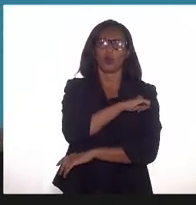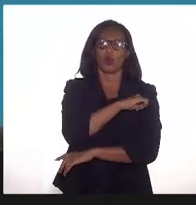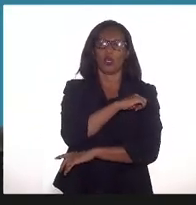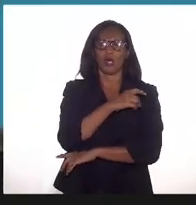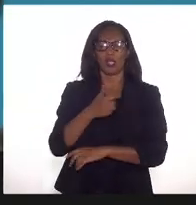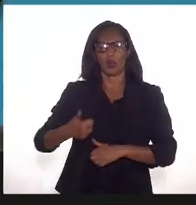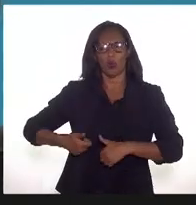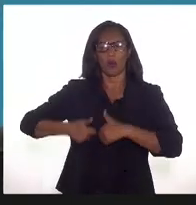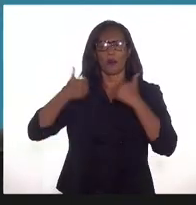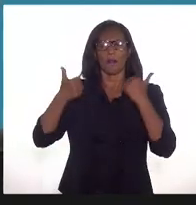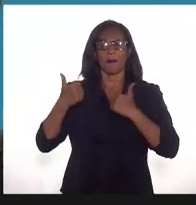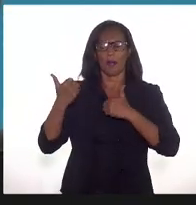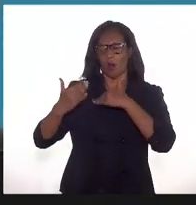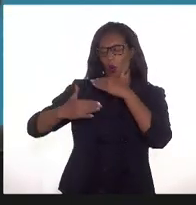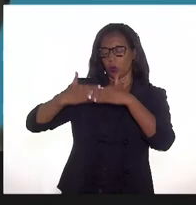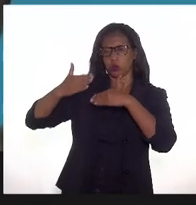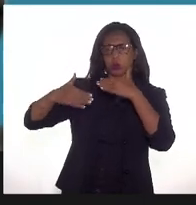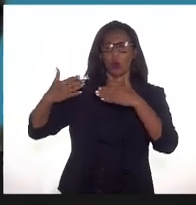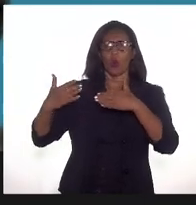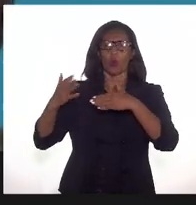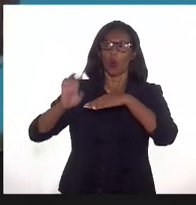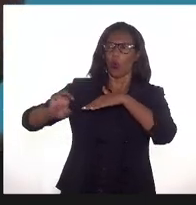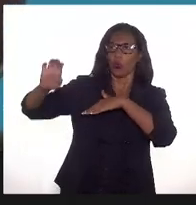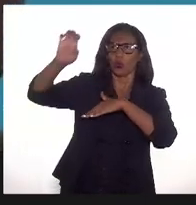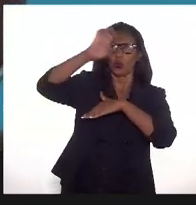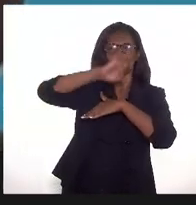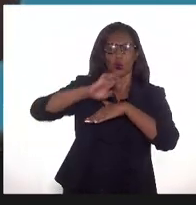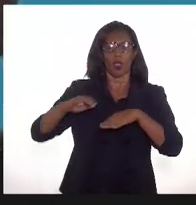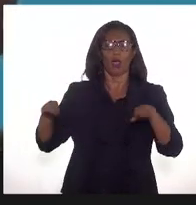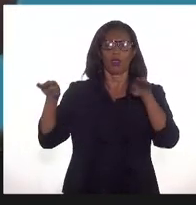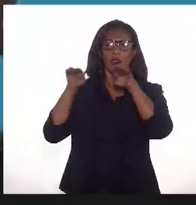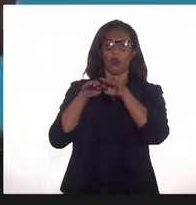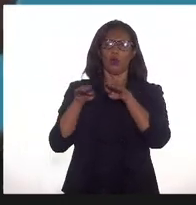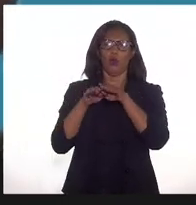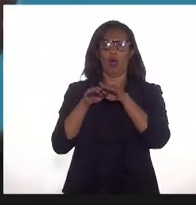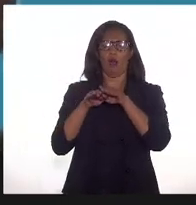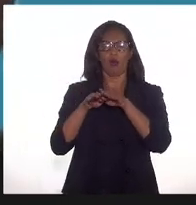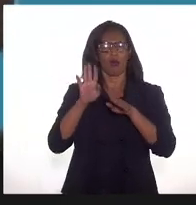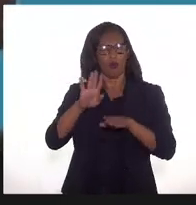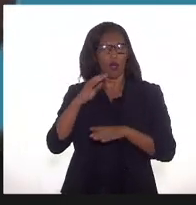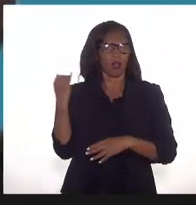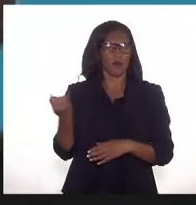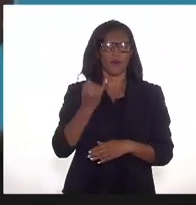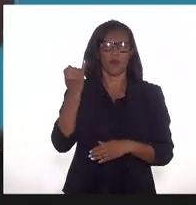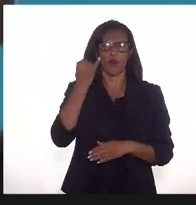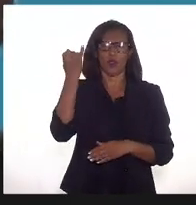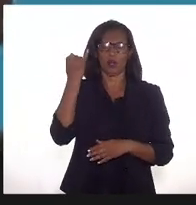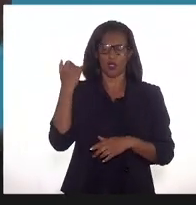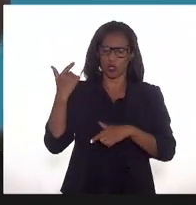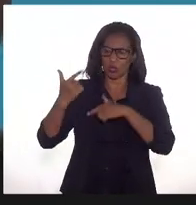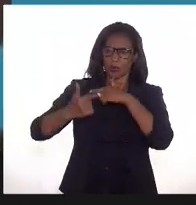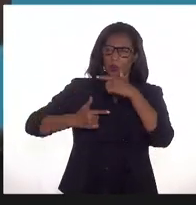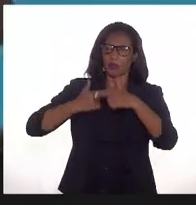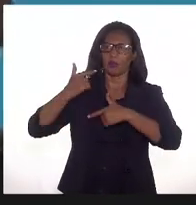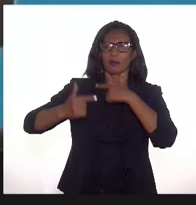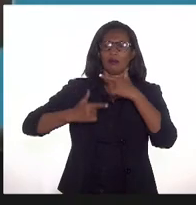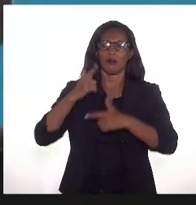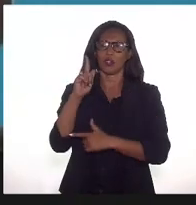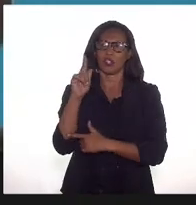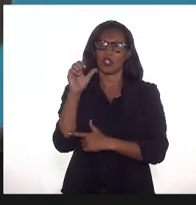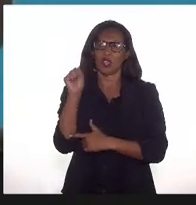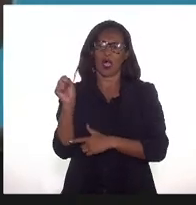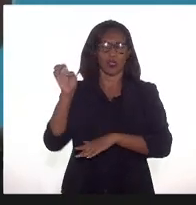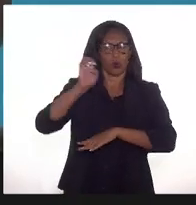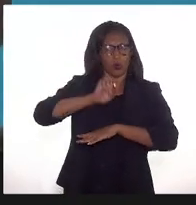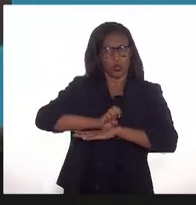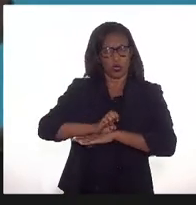de condições com o gás produzido em outros estados. Também foi um passo fundamental para desenvolvimento do mercado de gás no estado. E, fim,